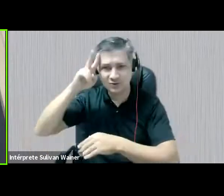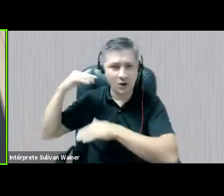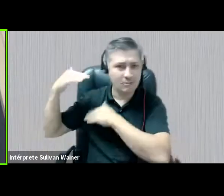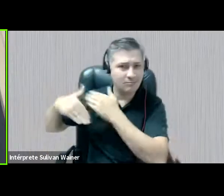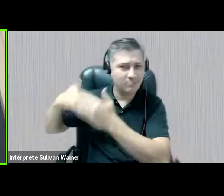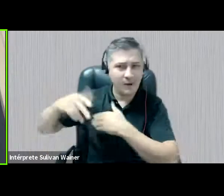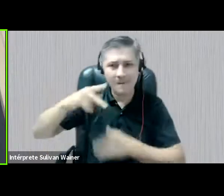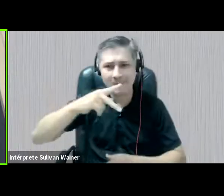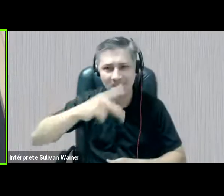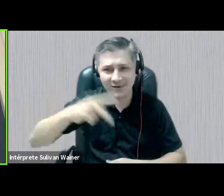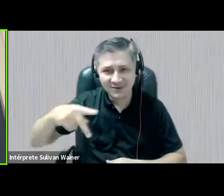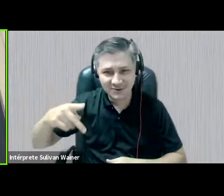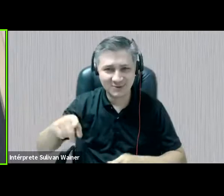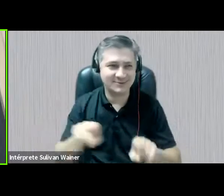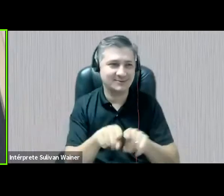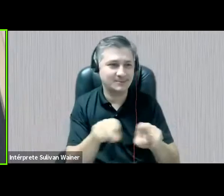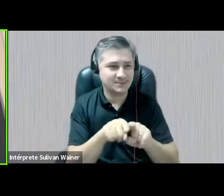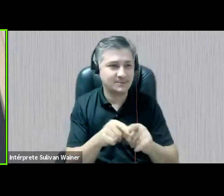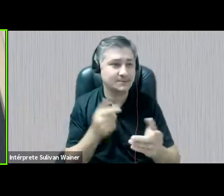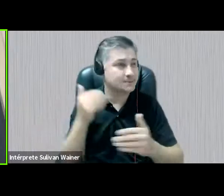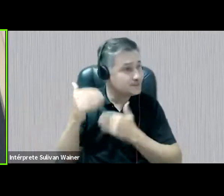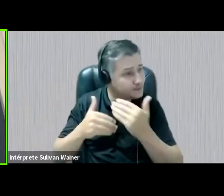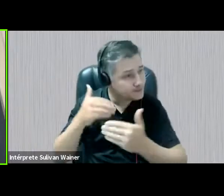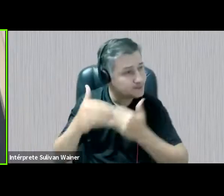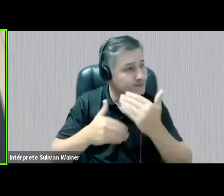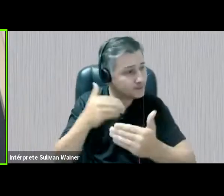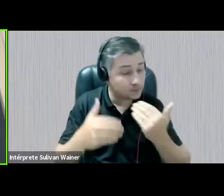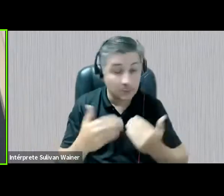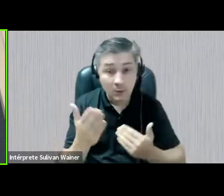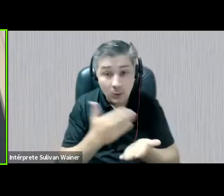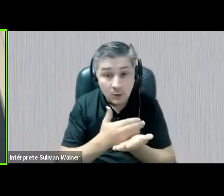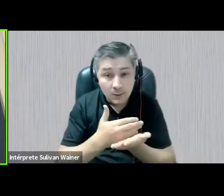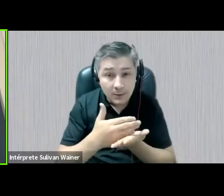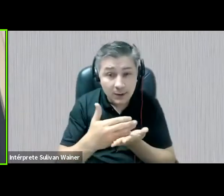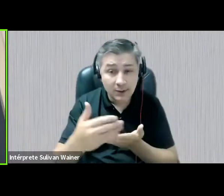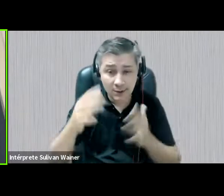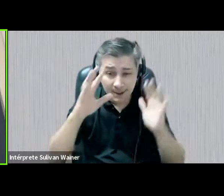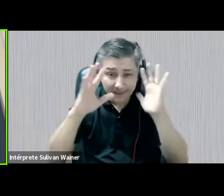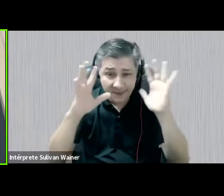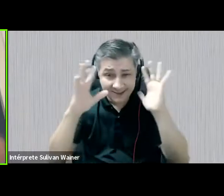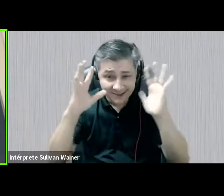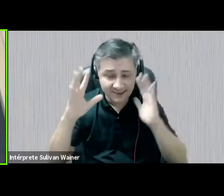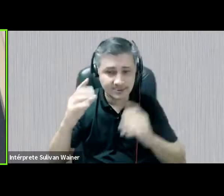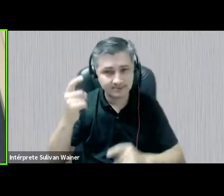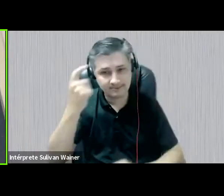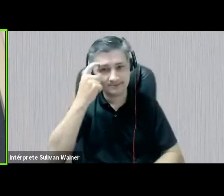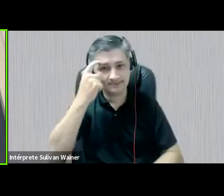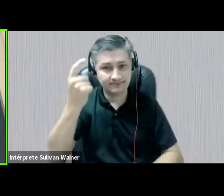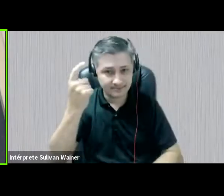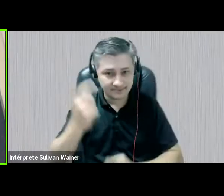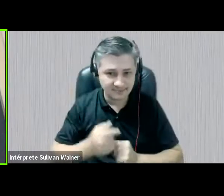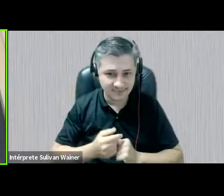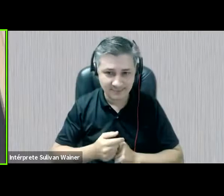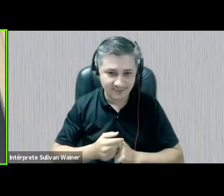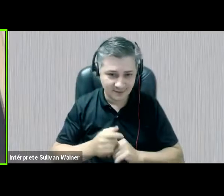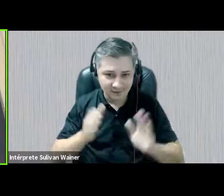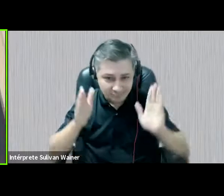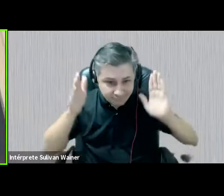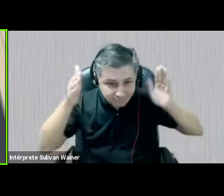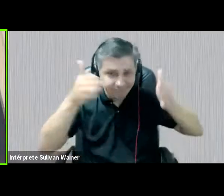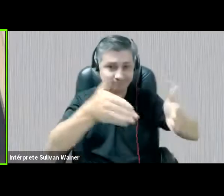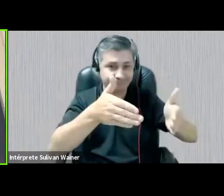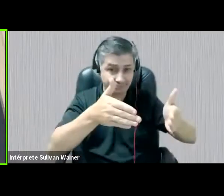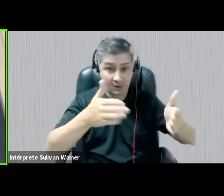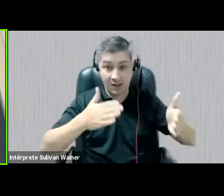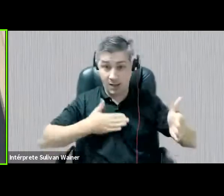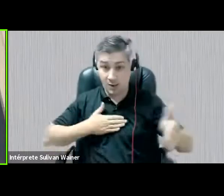como professoras, né, então, inicialmente, essa fala foi pensada com esse recorte muito centrado no material que eu